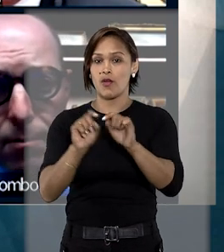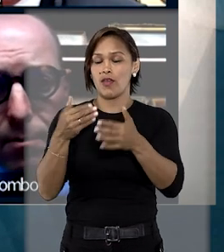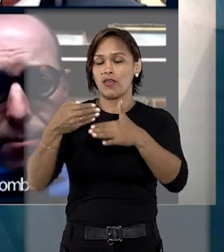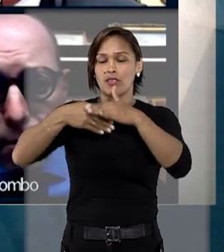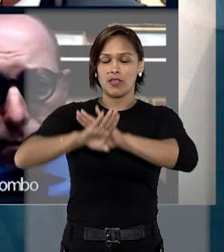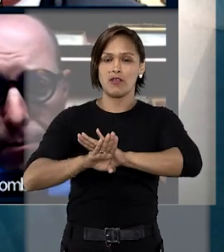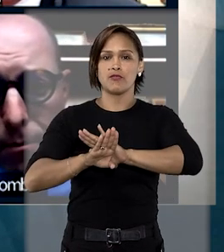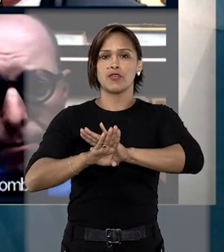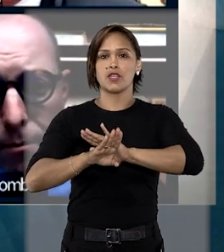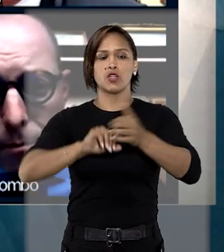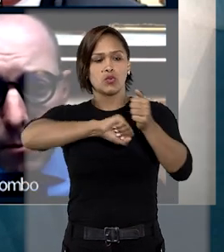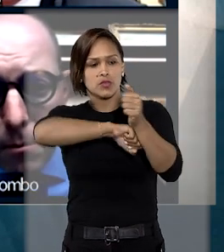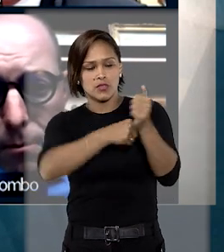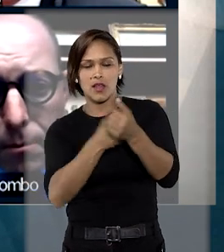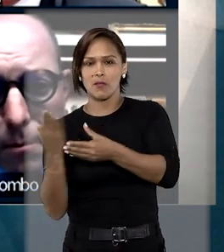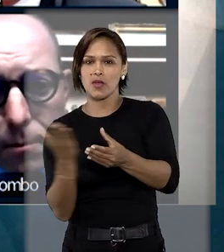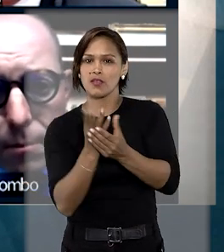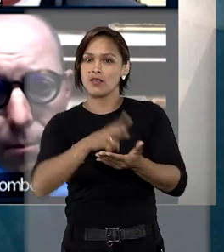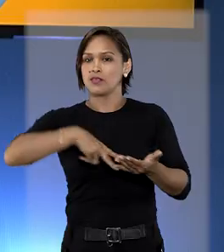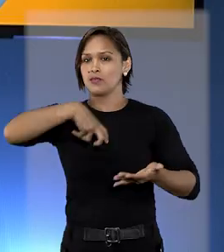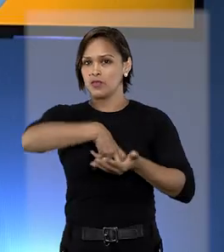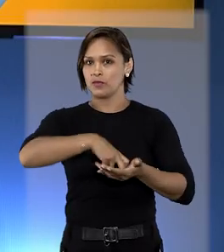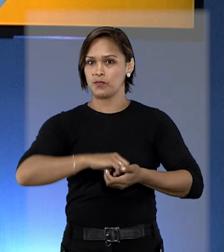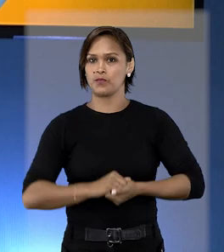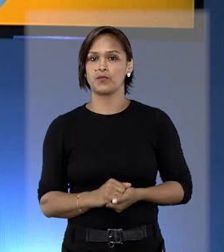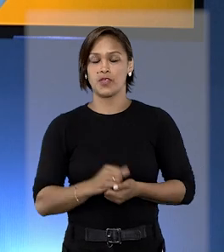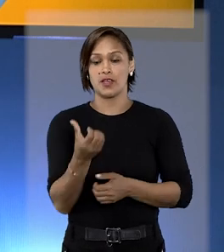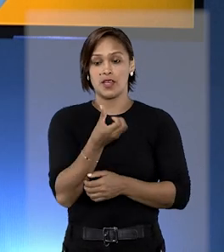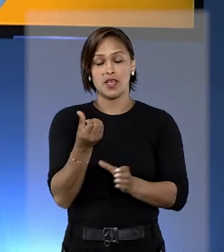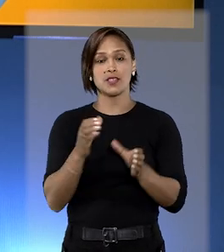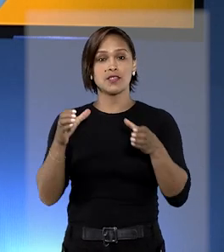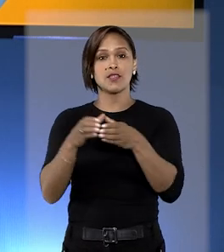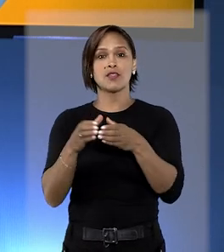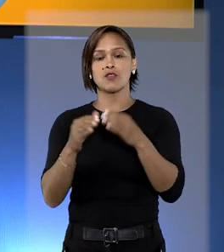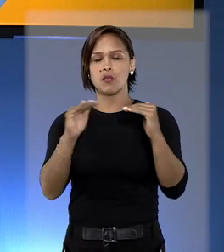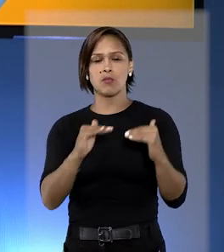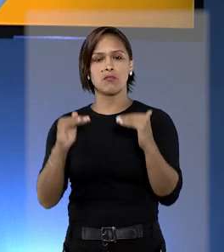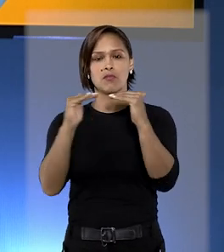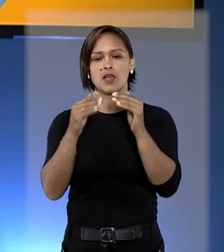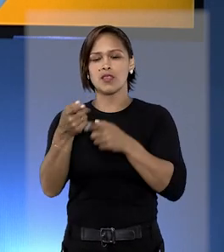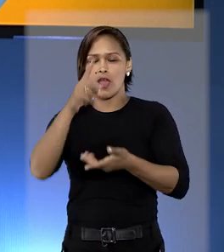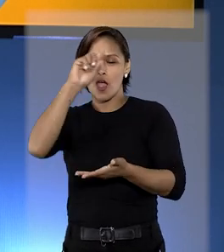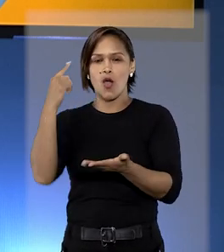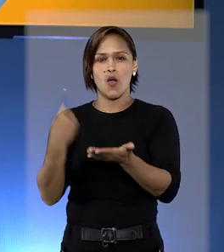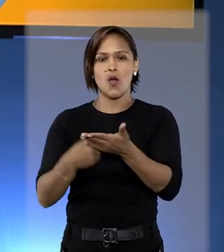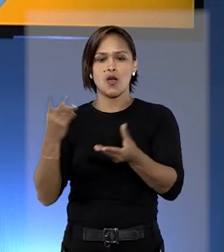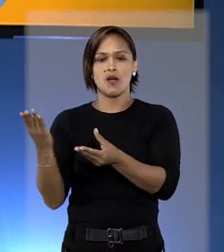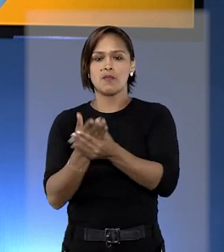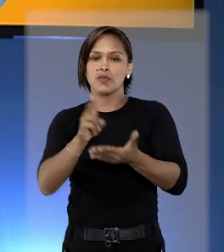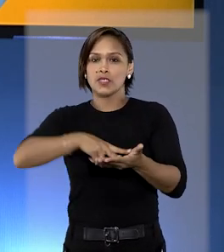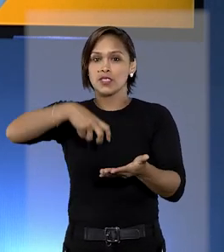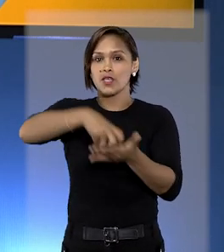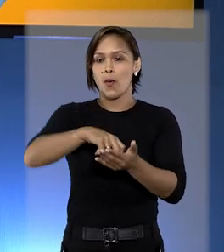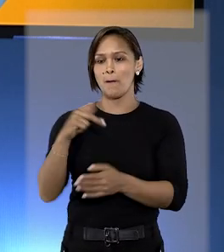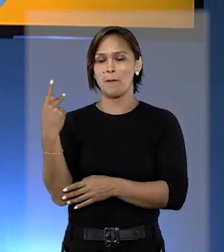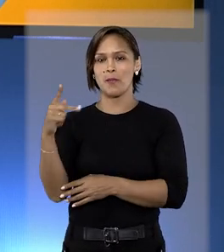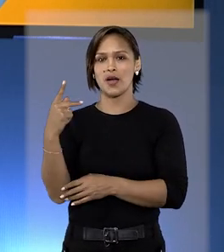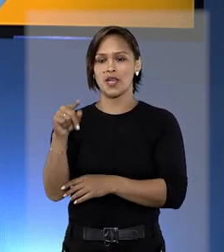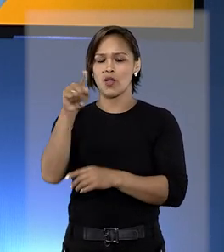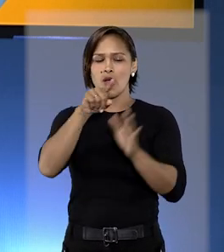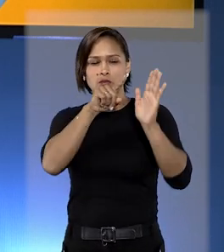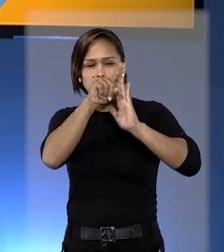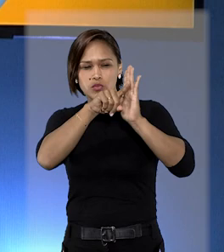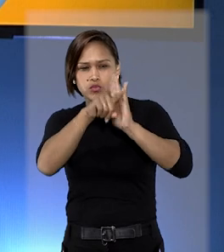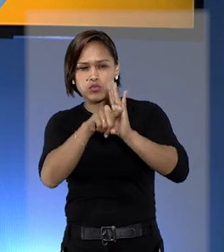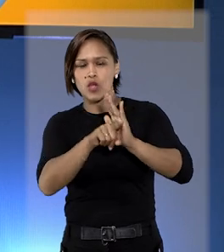indeferindo o trancamento da ação penal. E a sexta turma manteve a ordem de prisão preventiva de Paraguaio e investigado